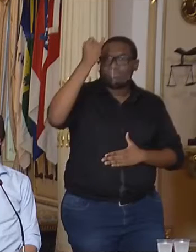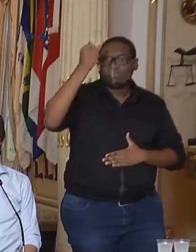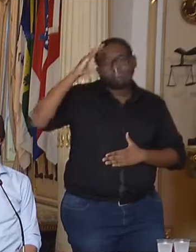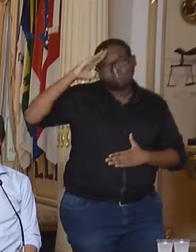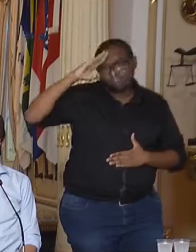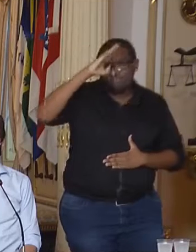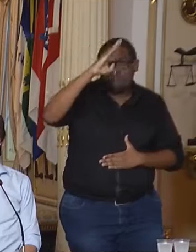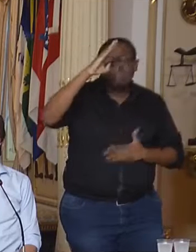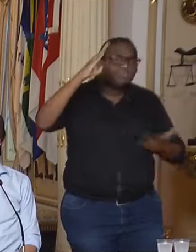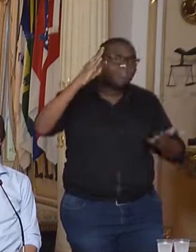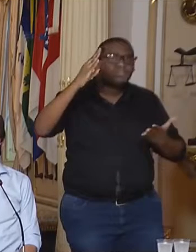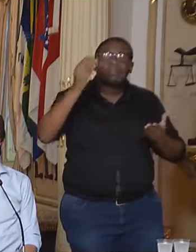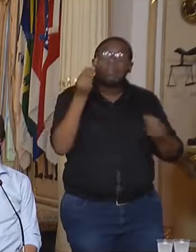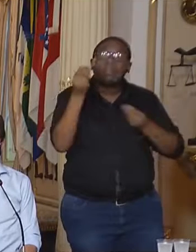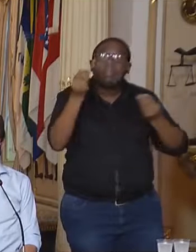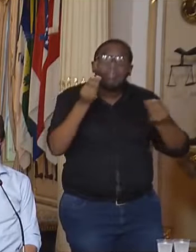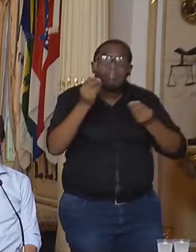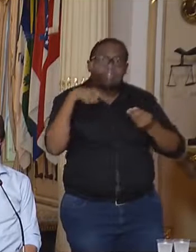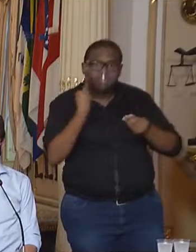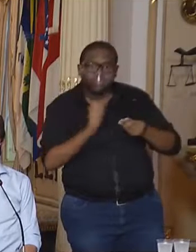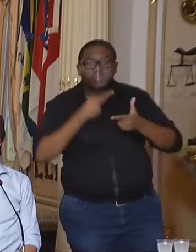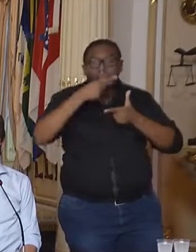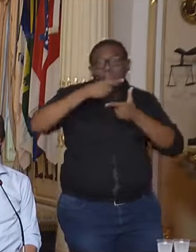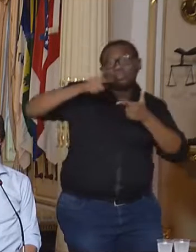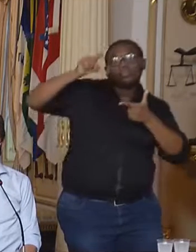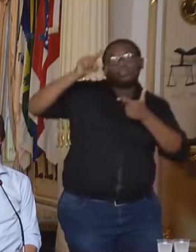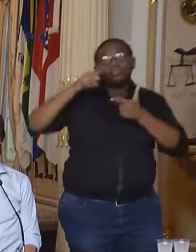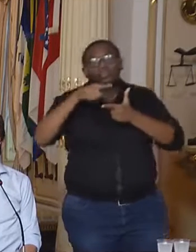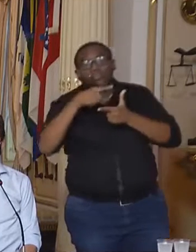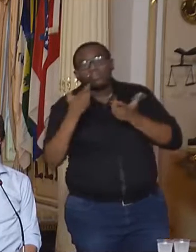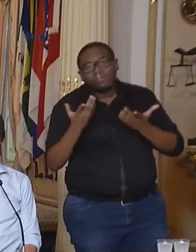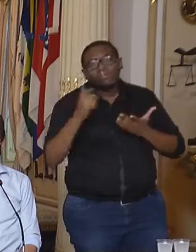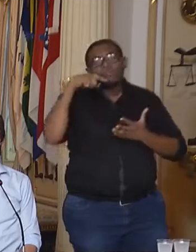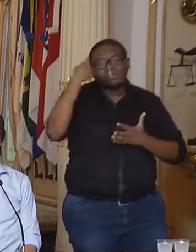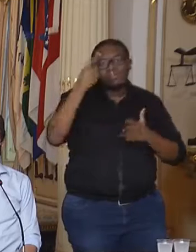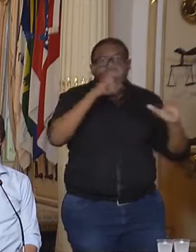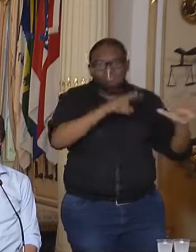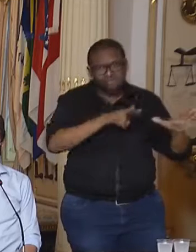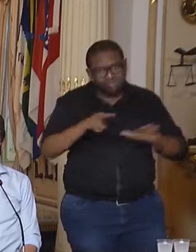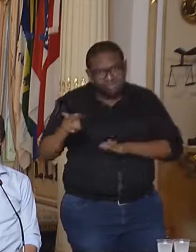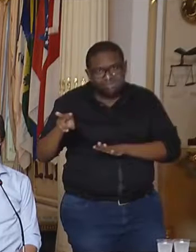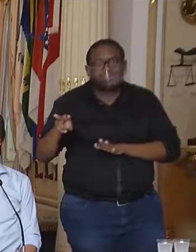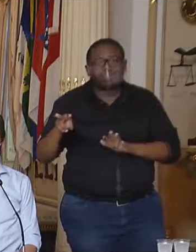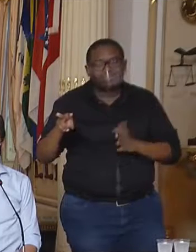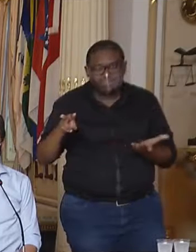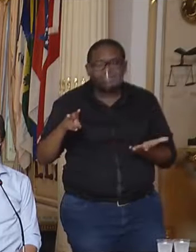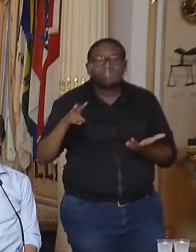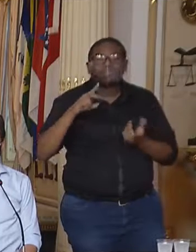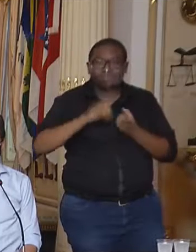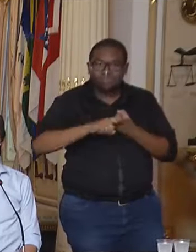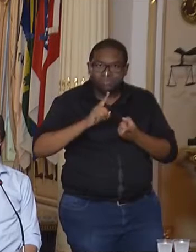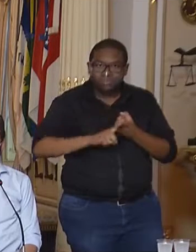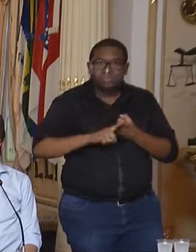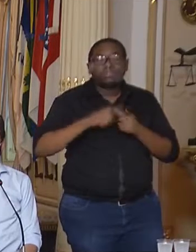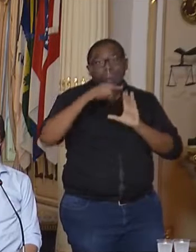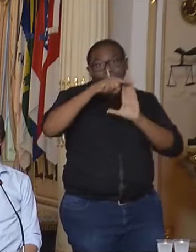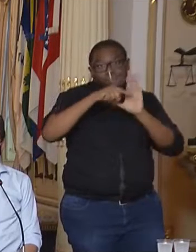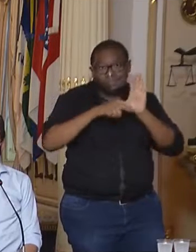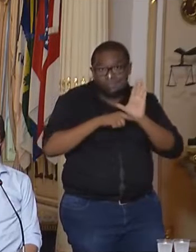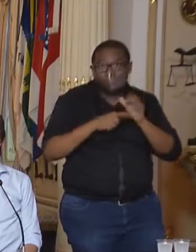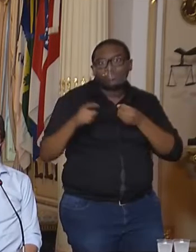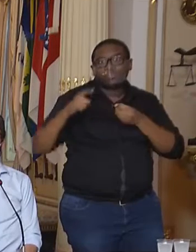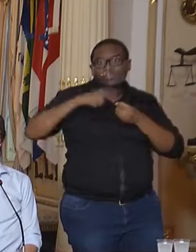ocorrerá em relação às nossas curvas de contágio para as próximas semanas e para o nosso plano de